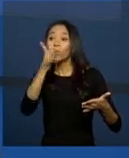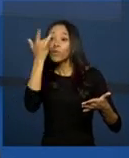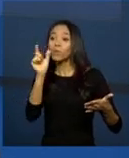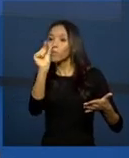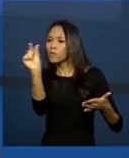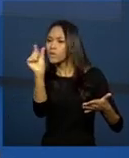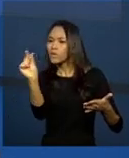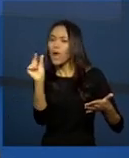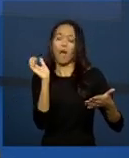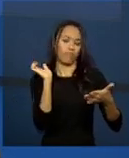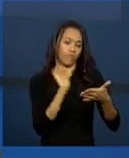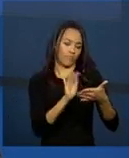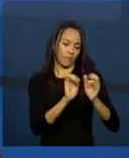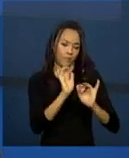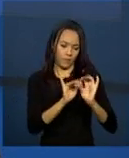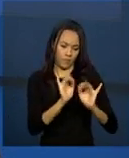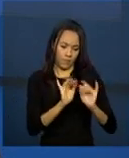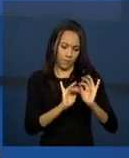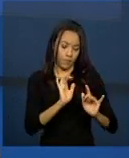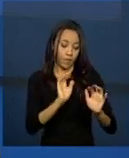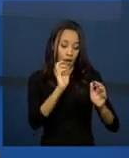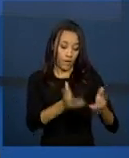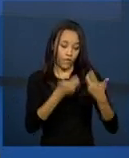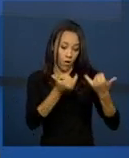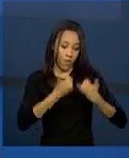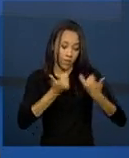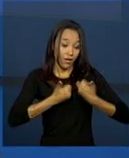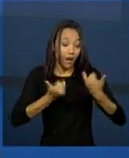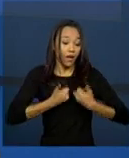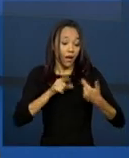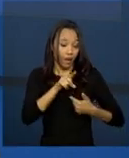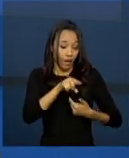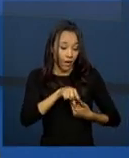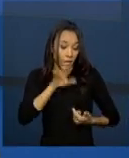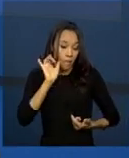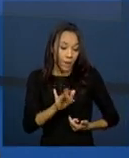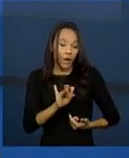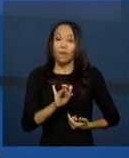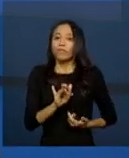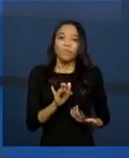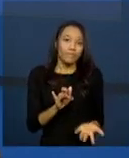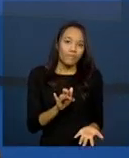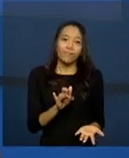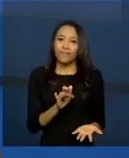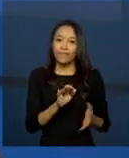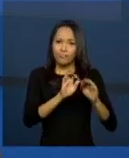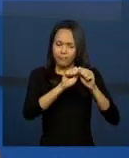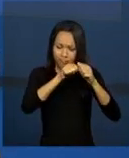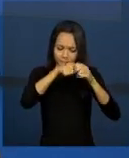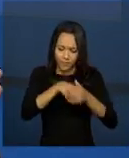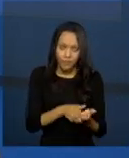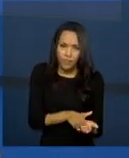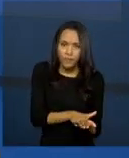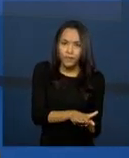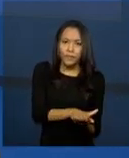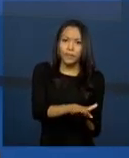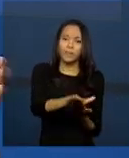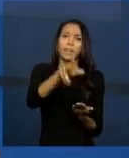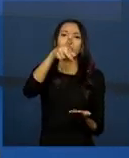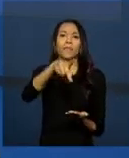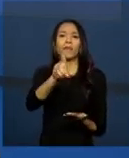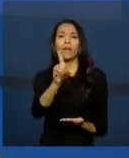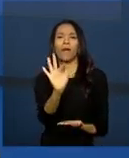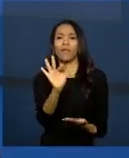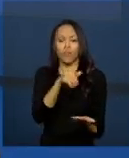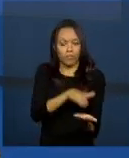no prontuário eletrônico e ele traz para você essas informações. Com isso, você aperta um botãozinho e ele imprime para você em PDF, né?